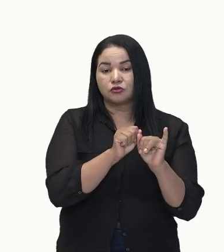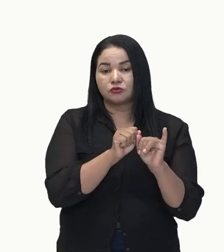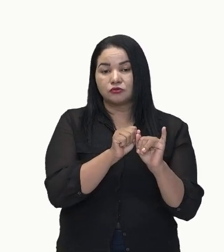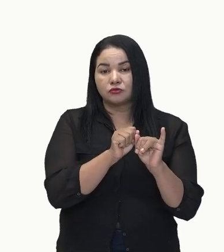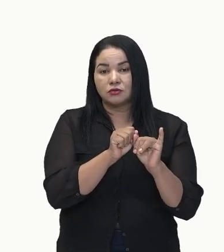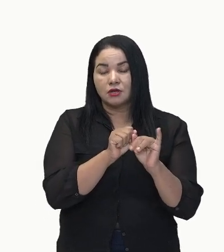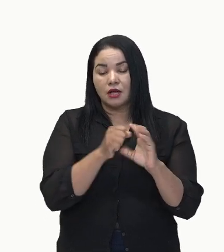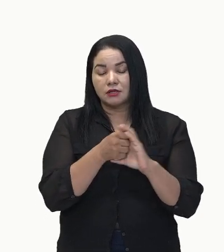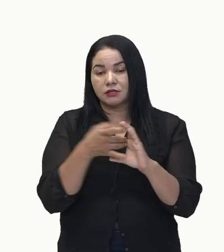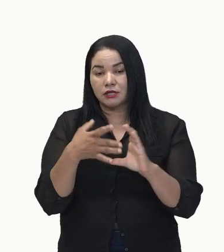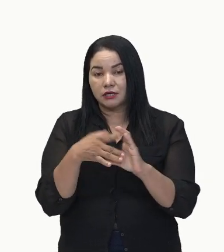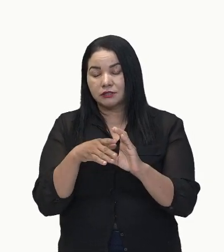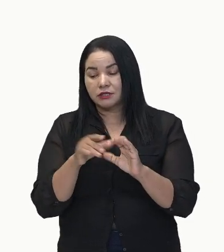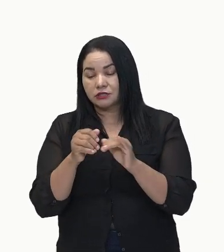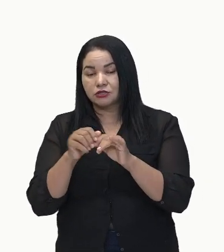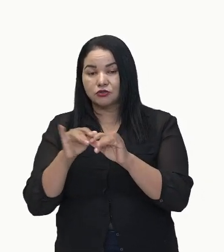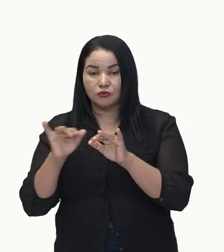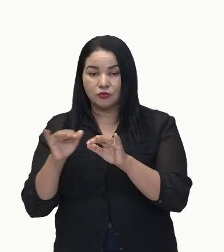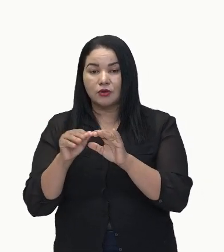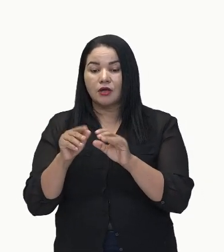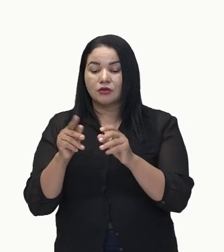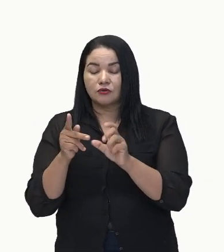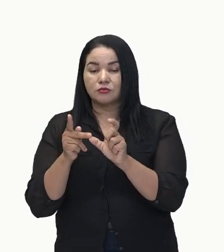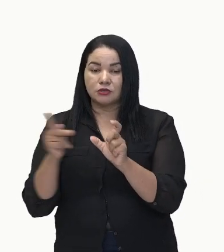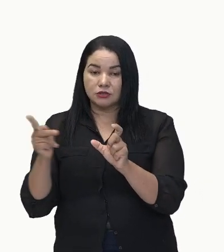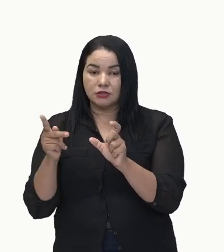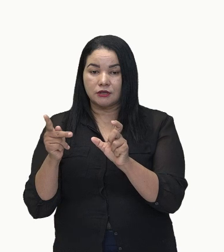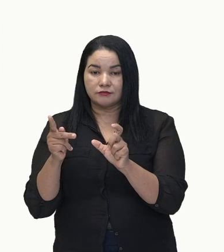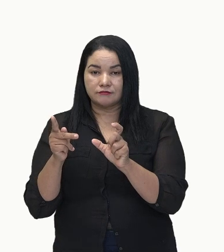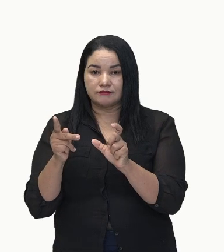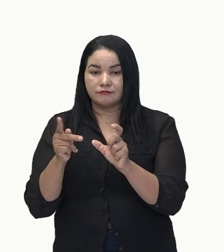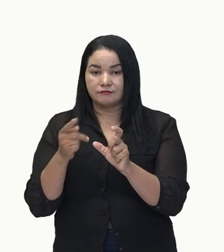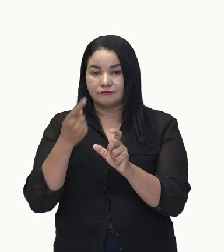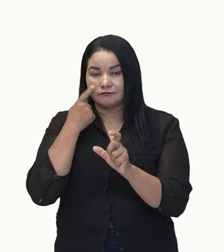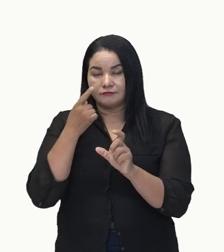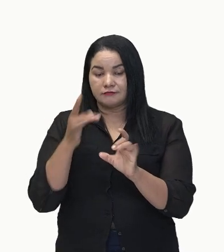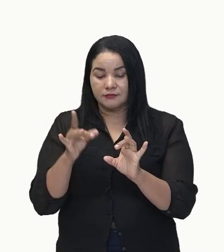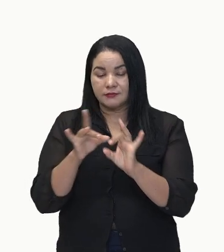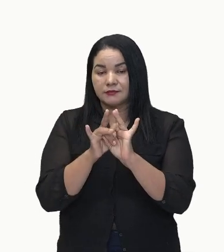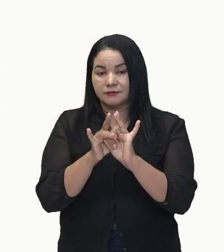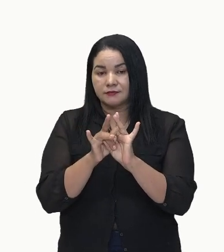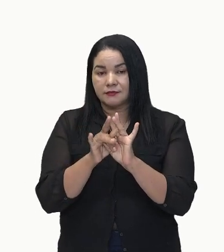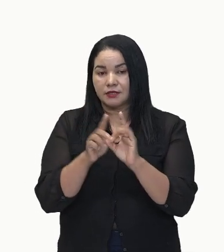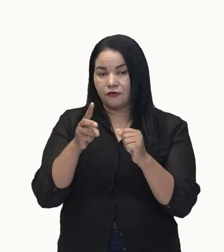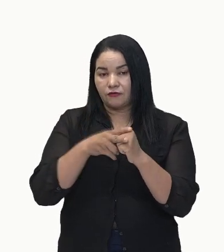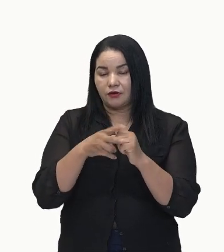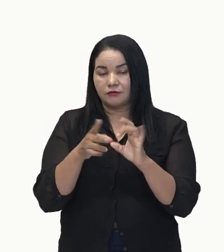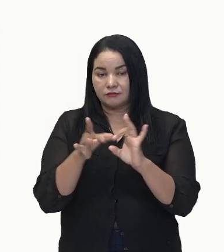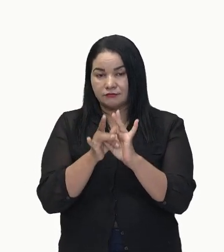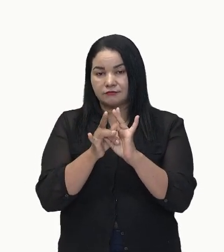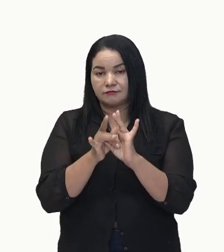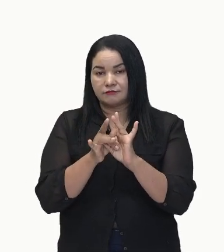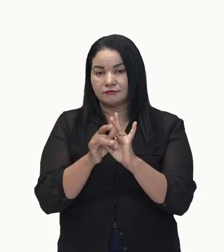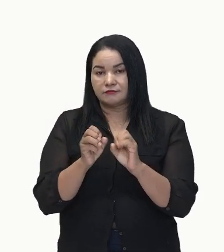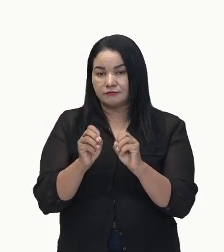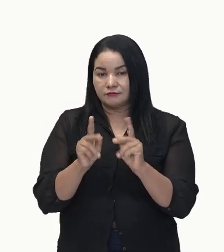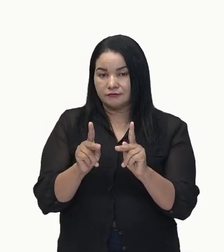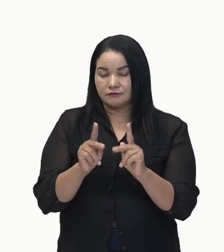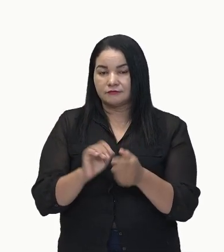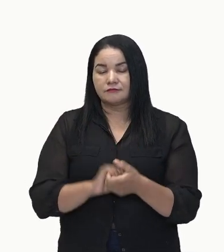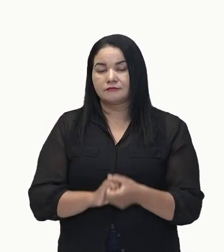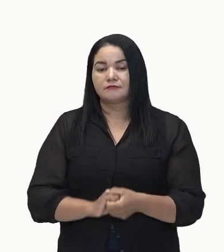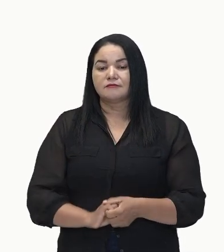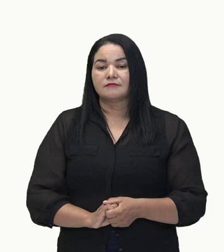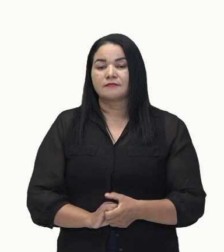suas características, qualidades. Que ele é sensível, ele é carinhoso, ele é atencioso, ele é sincero. Então, temos um